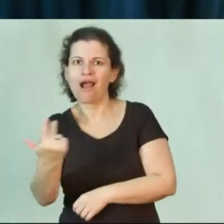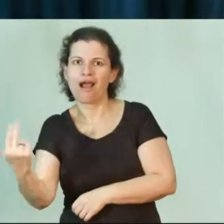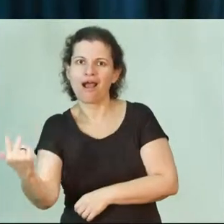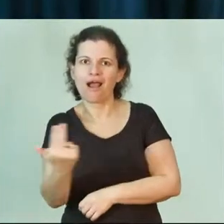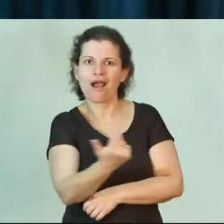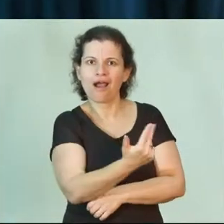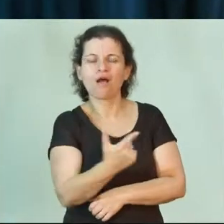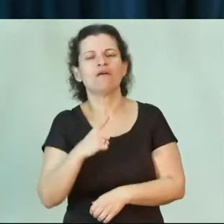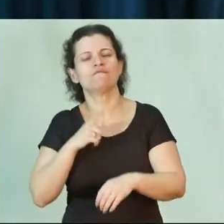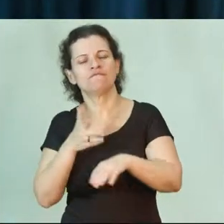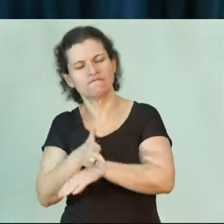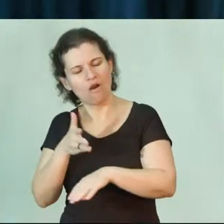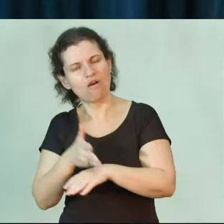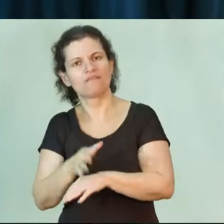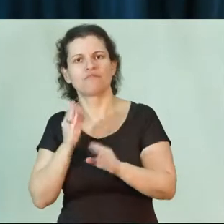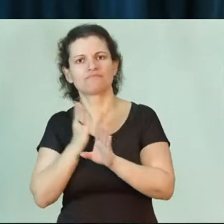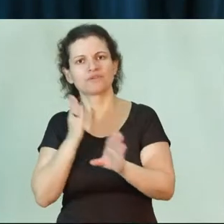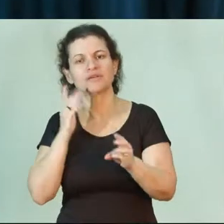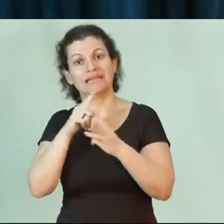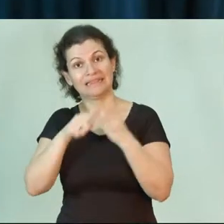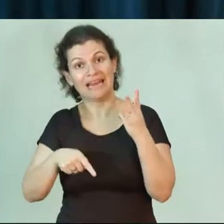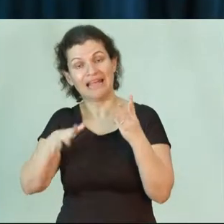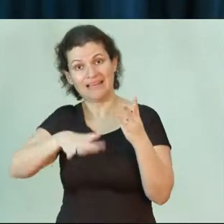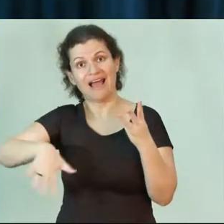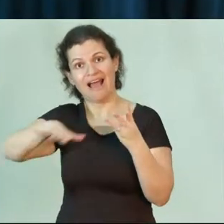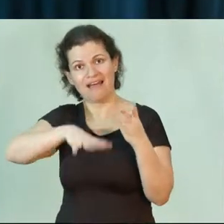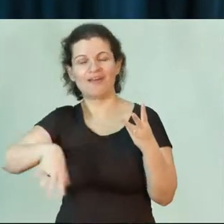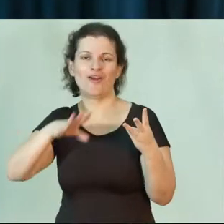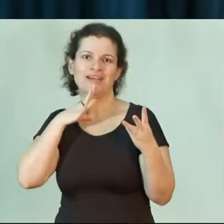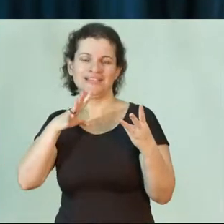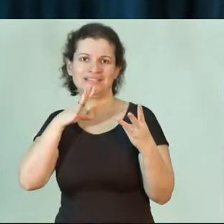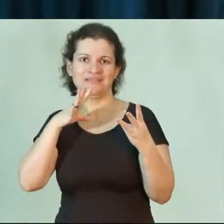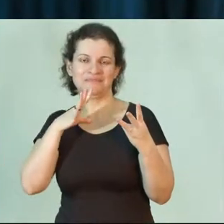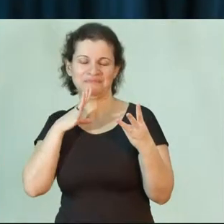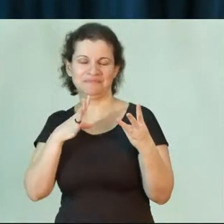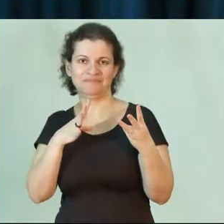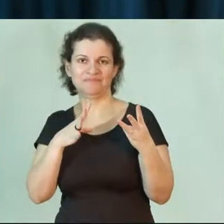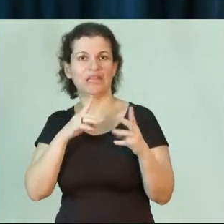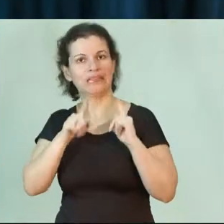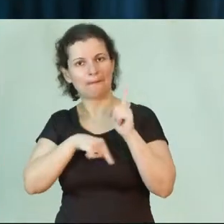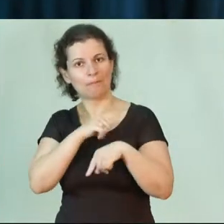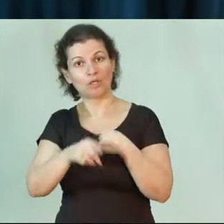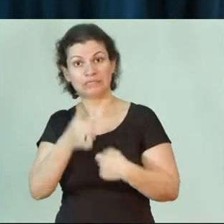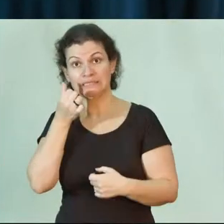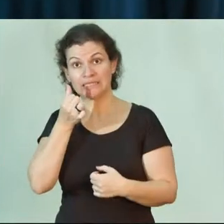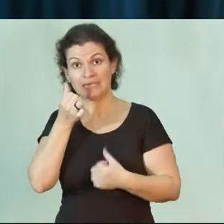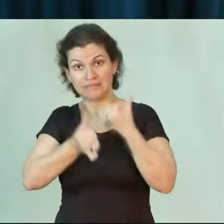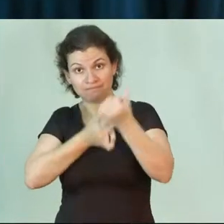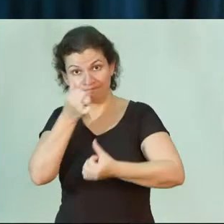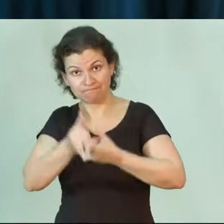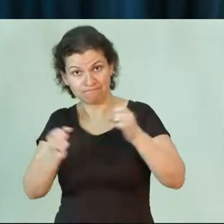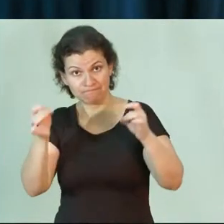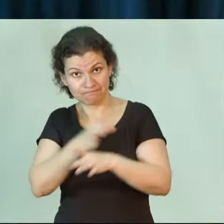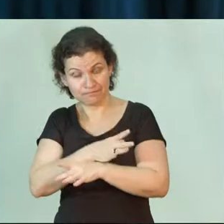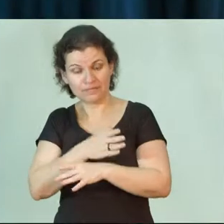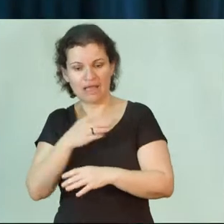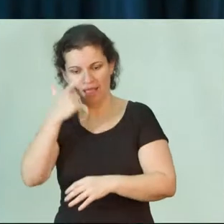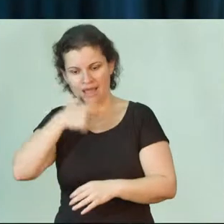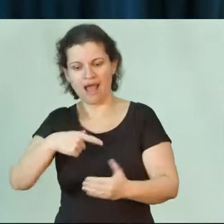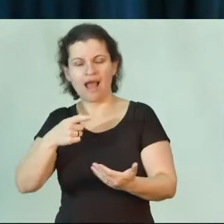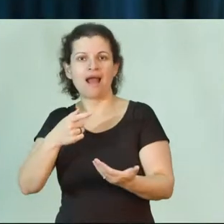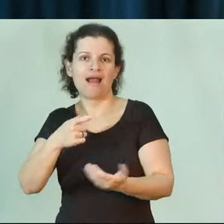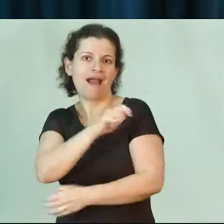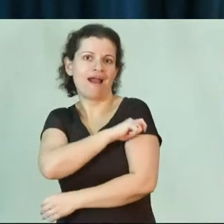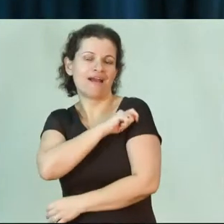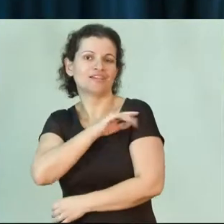e que envolvem justamente essas três áreas de conhecimento. Após esses seis semestres, o estudante então